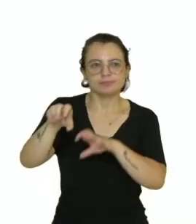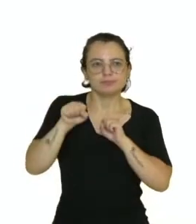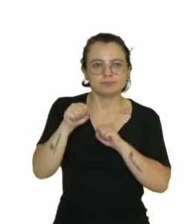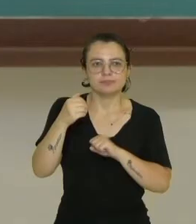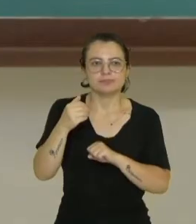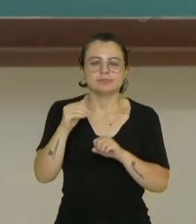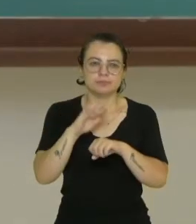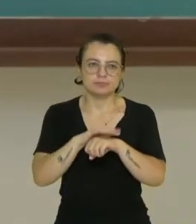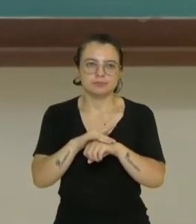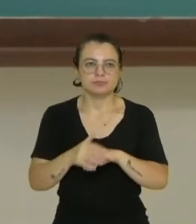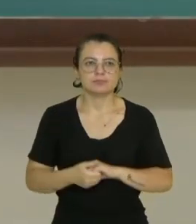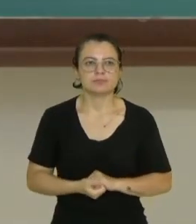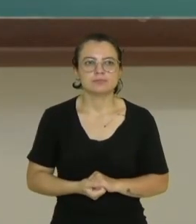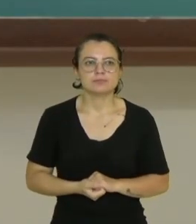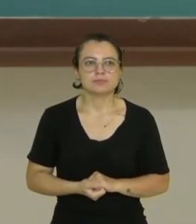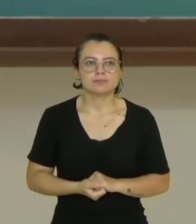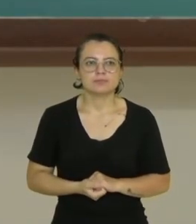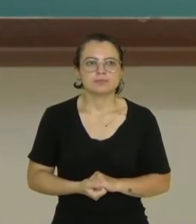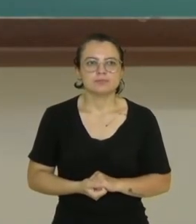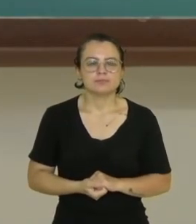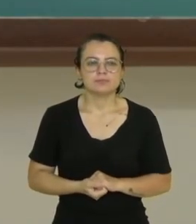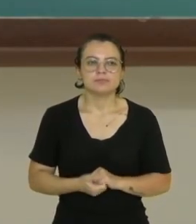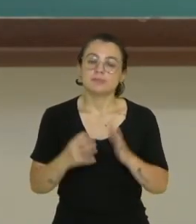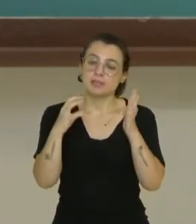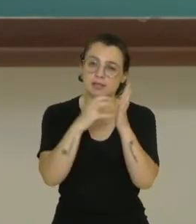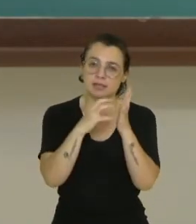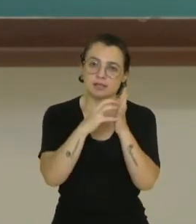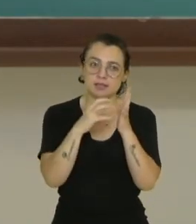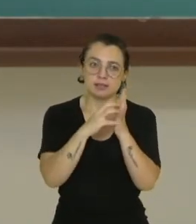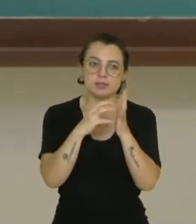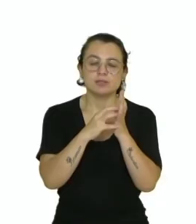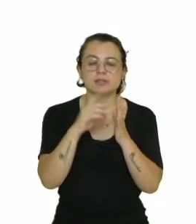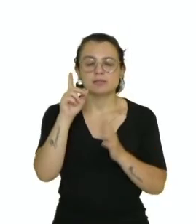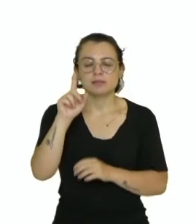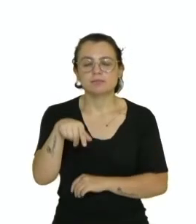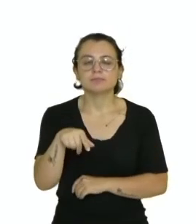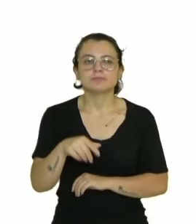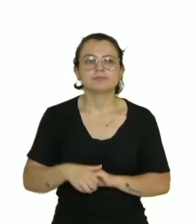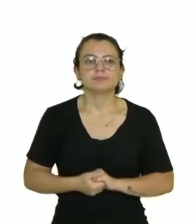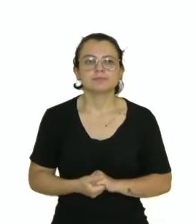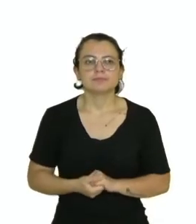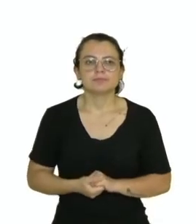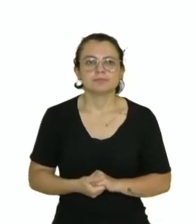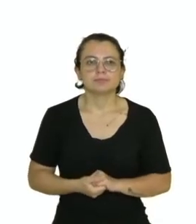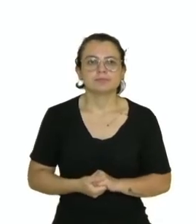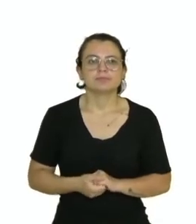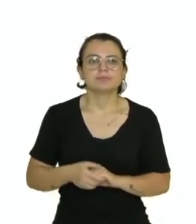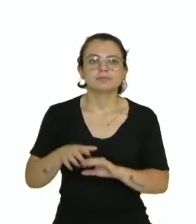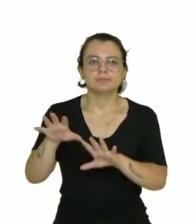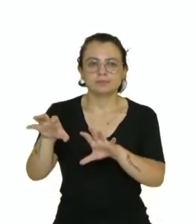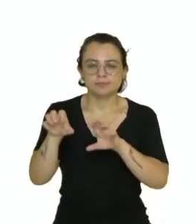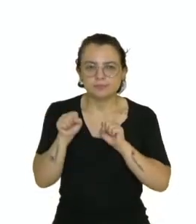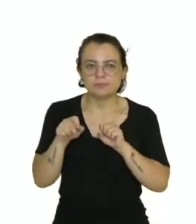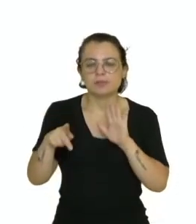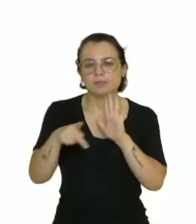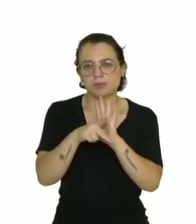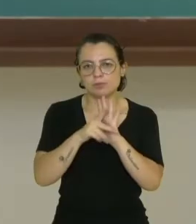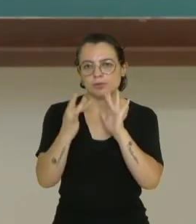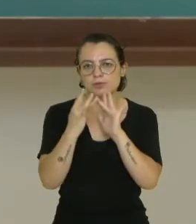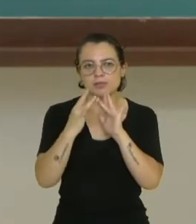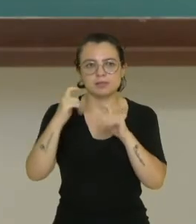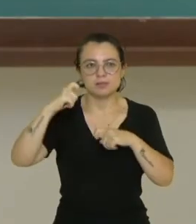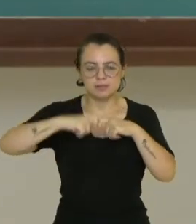o vírus, ok? E a AIDS, né? Que é o HIV, a transmissão por contato